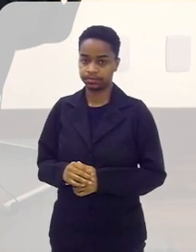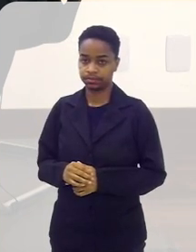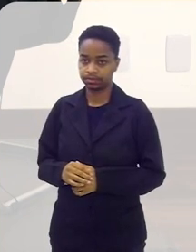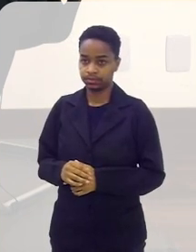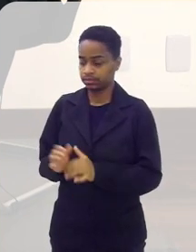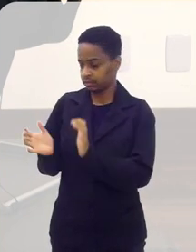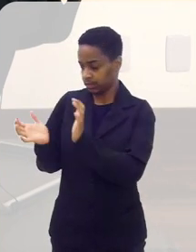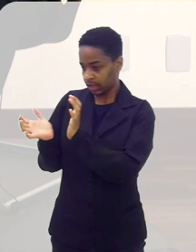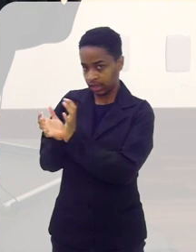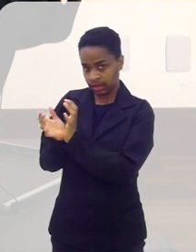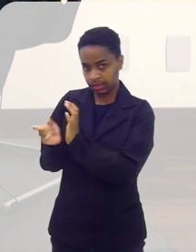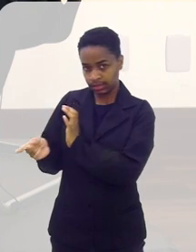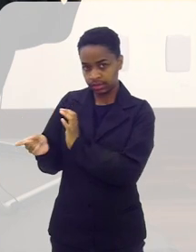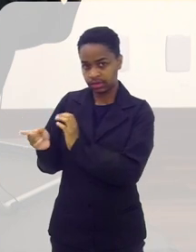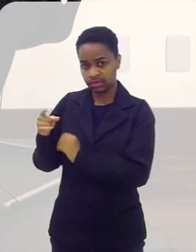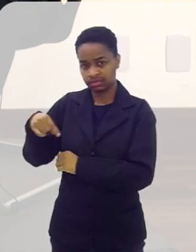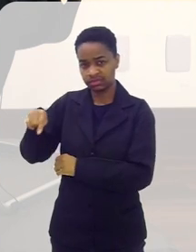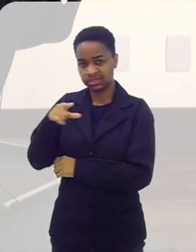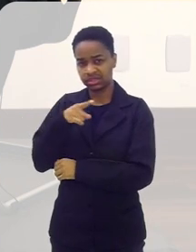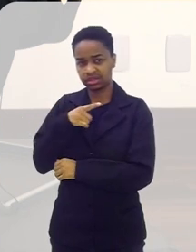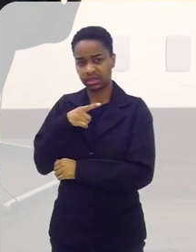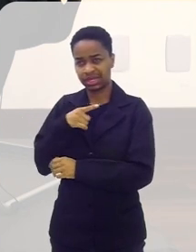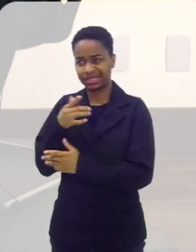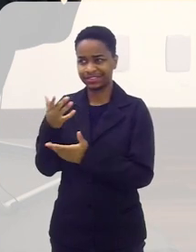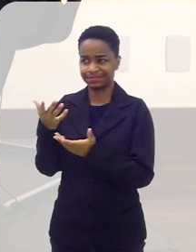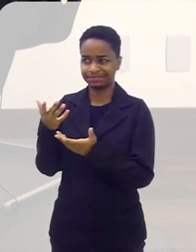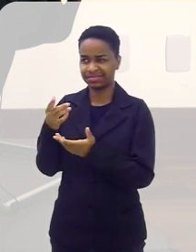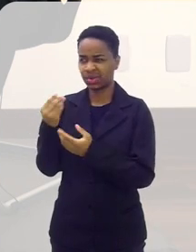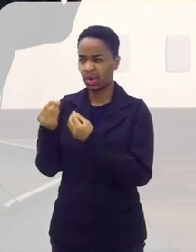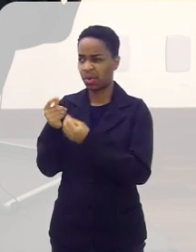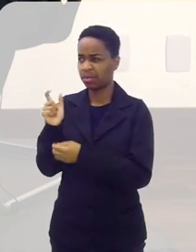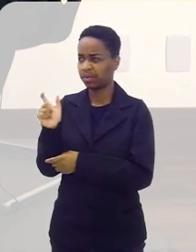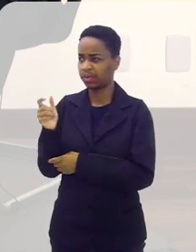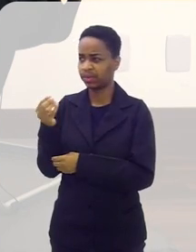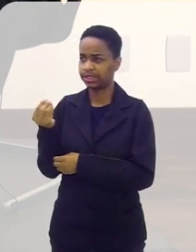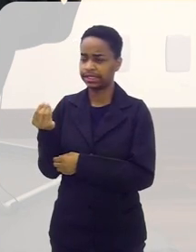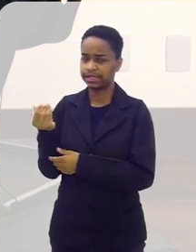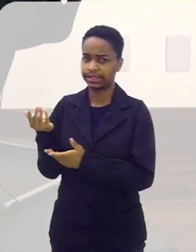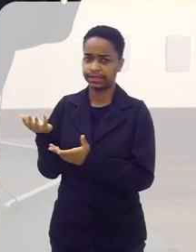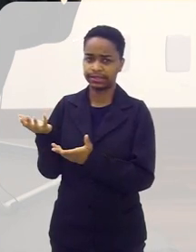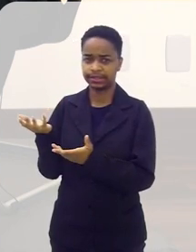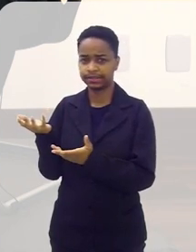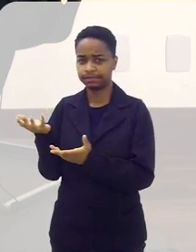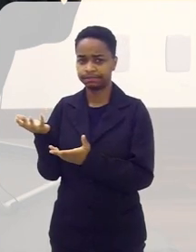tem... Vocês têm alguma... Como é que eu vou chamar?